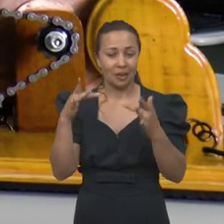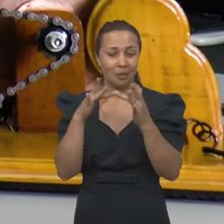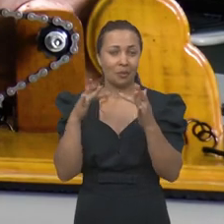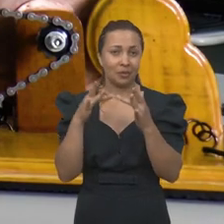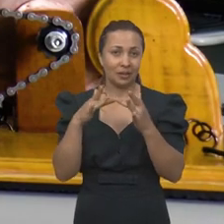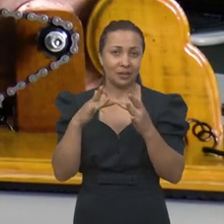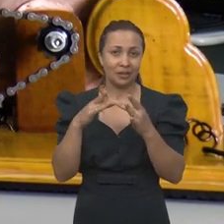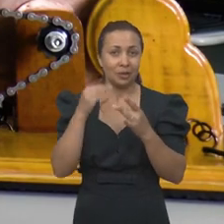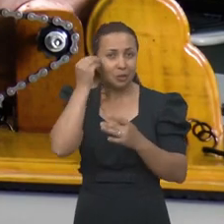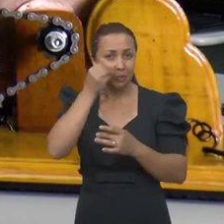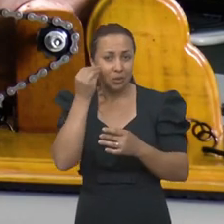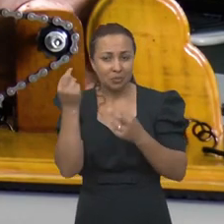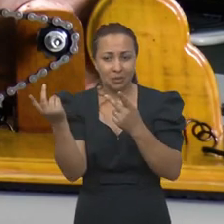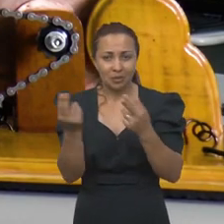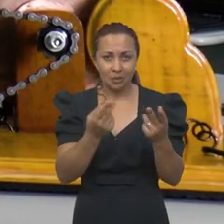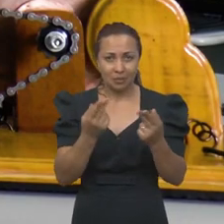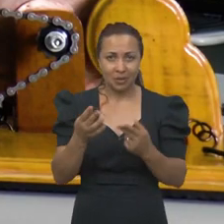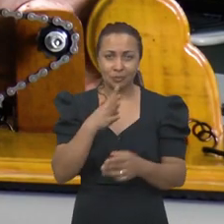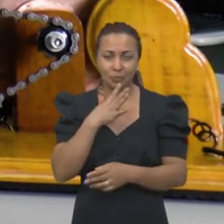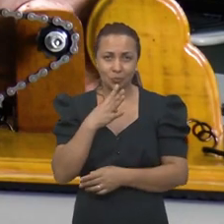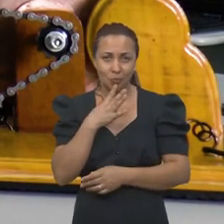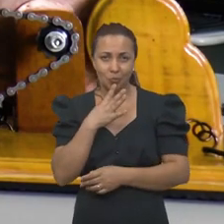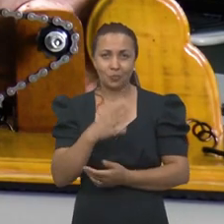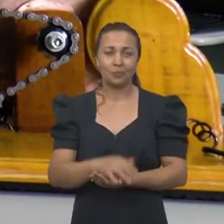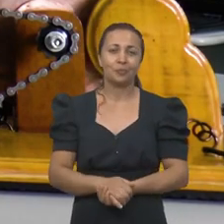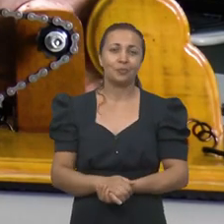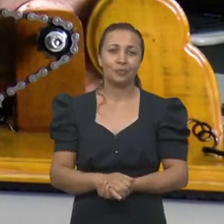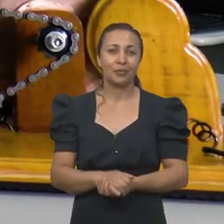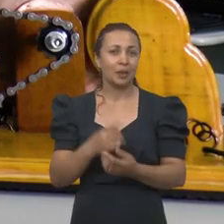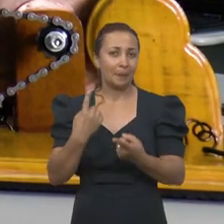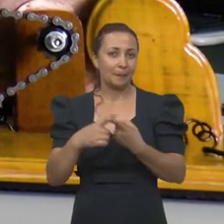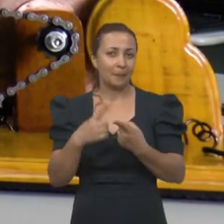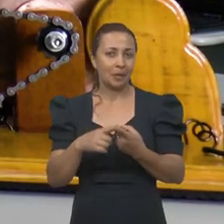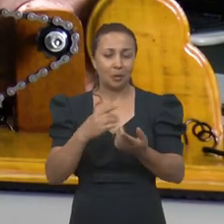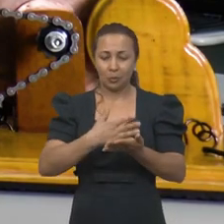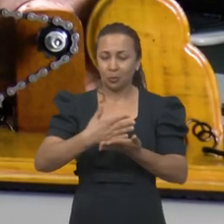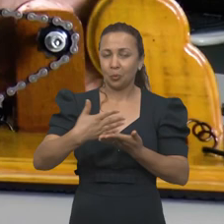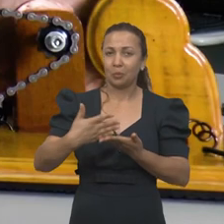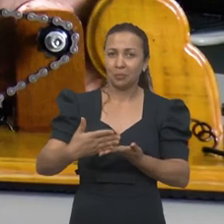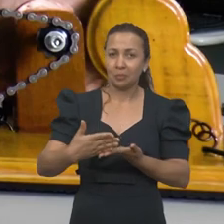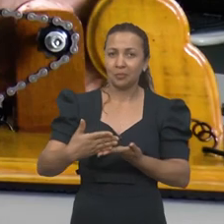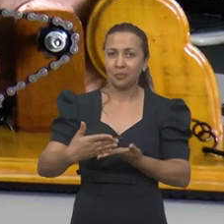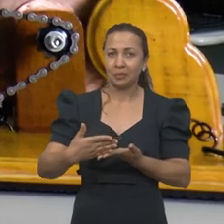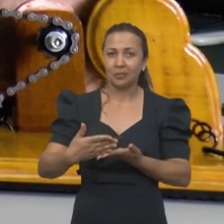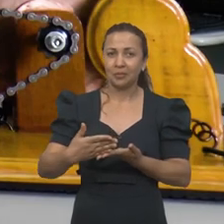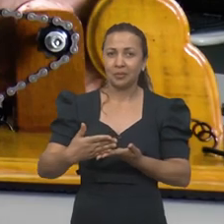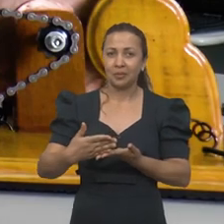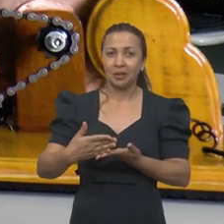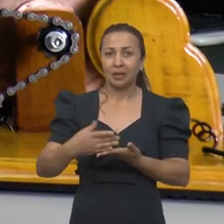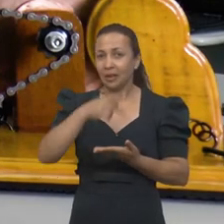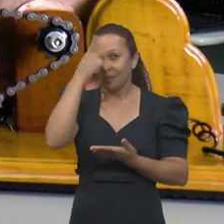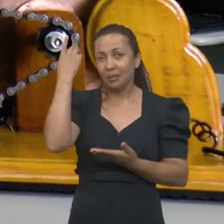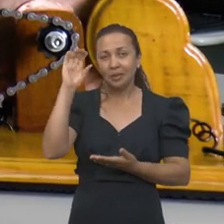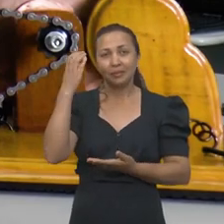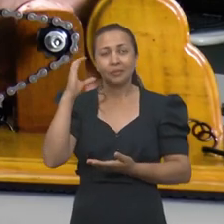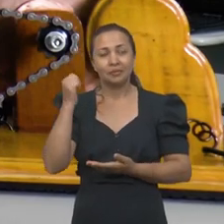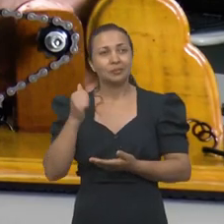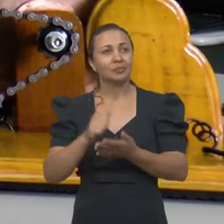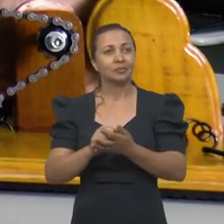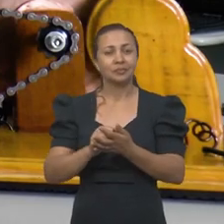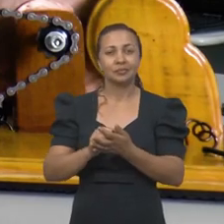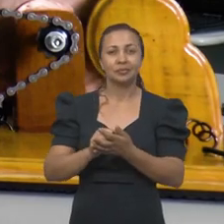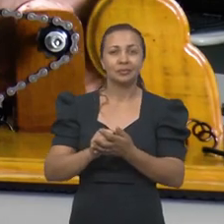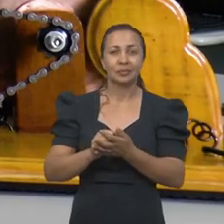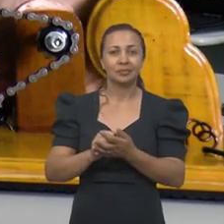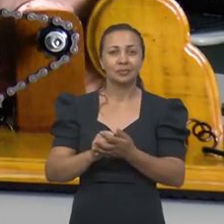contato com esse mesmo tipo de conhecimento. Porque a princípio o cientista